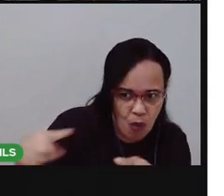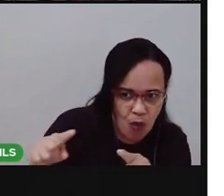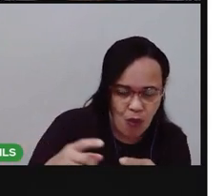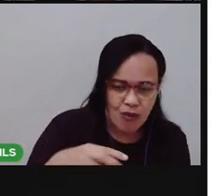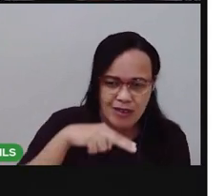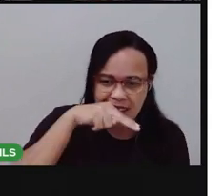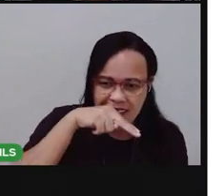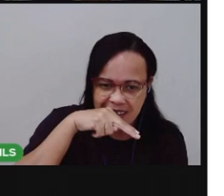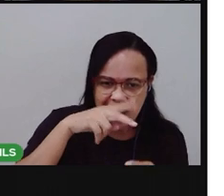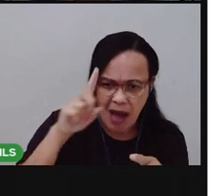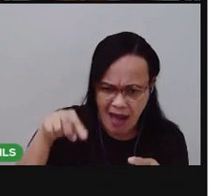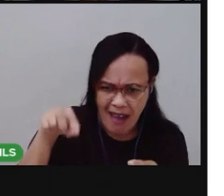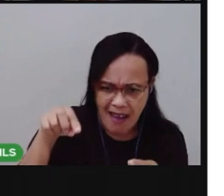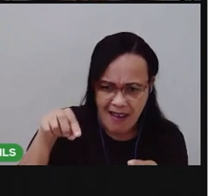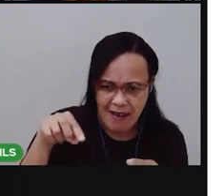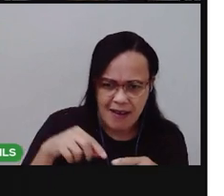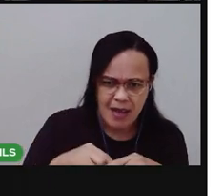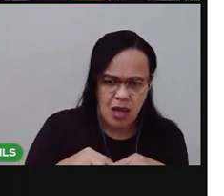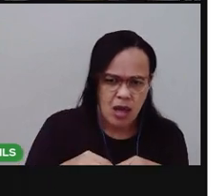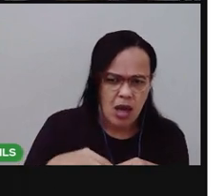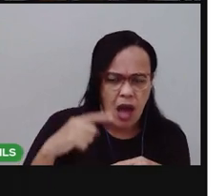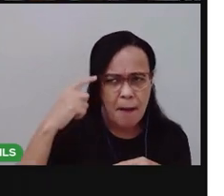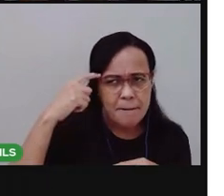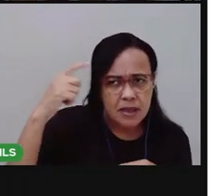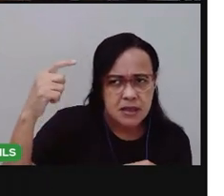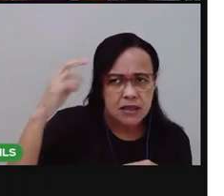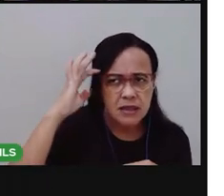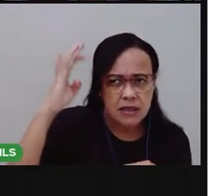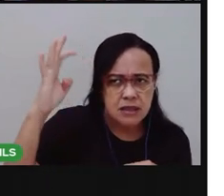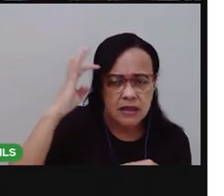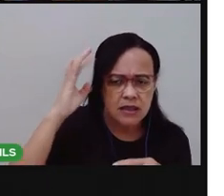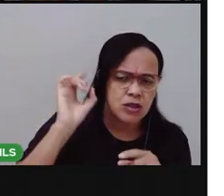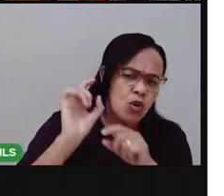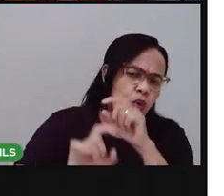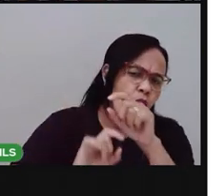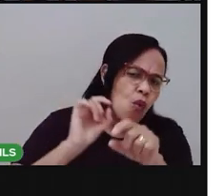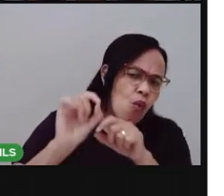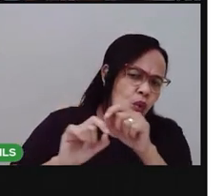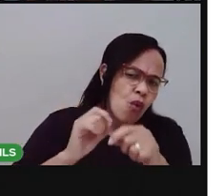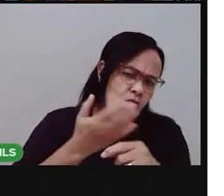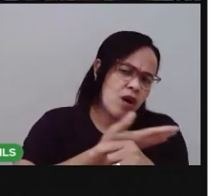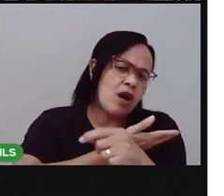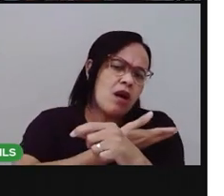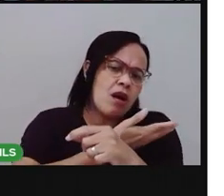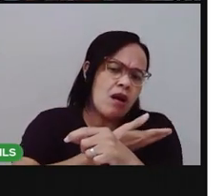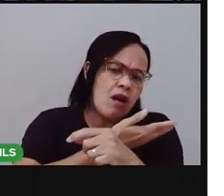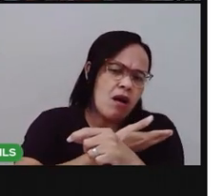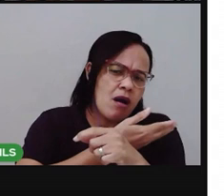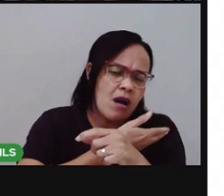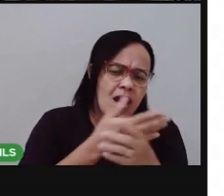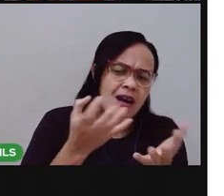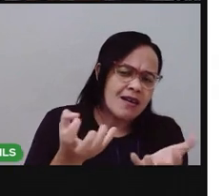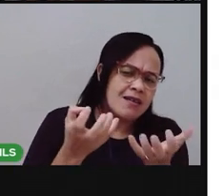pensando, o que é que o Franjinha quer conversar com a gente?